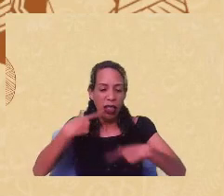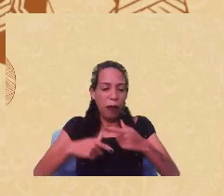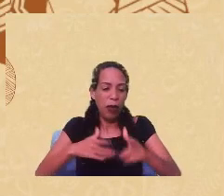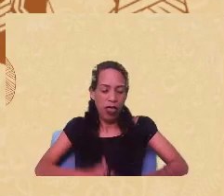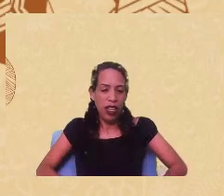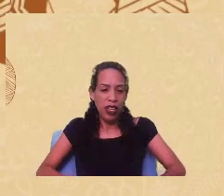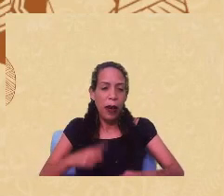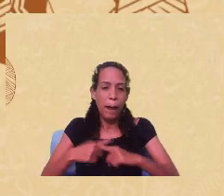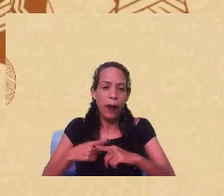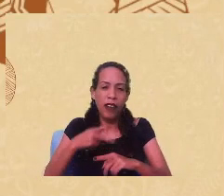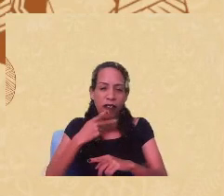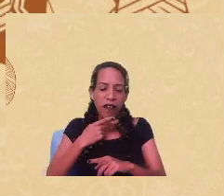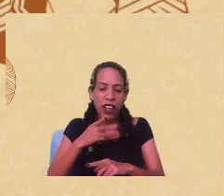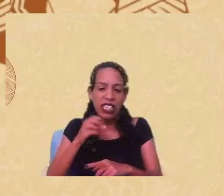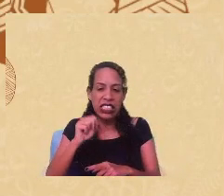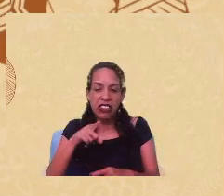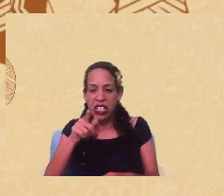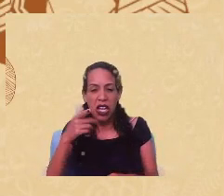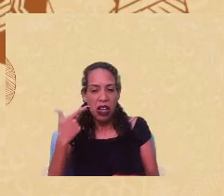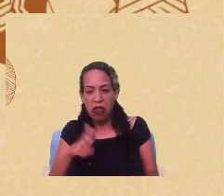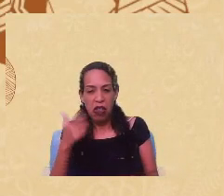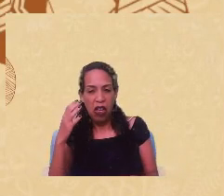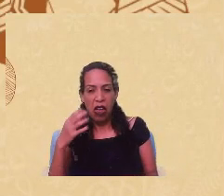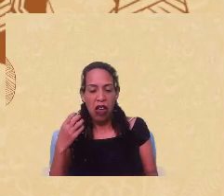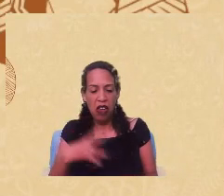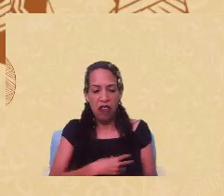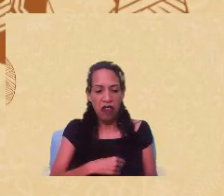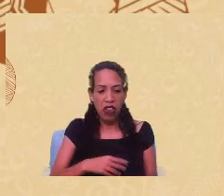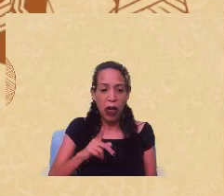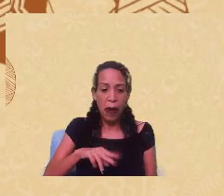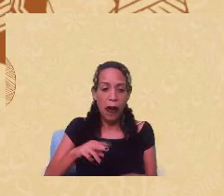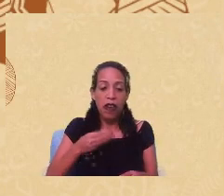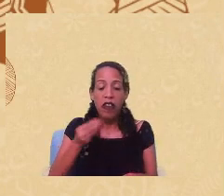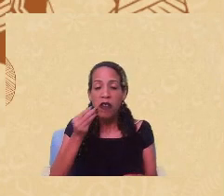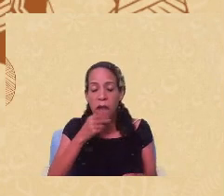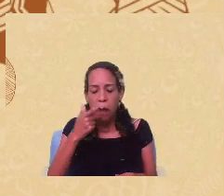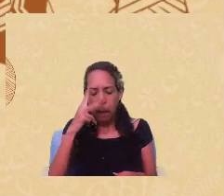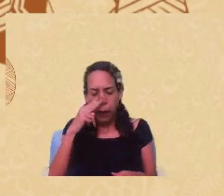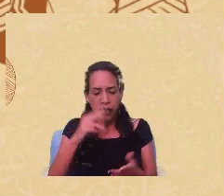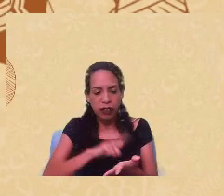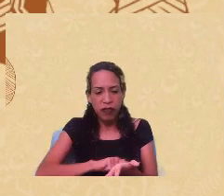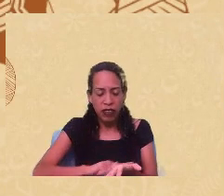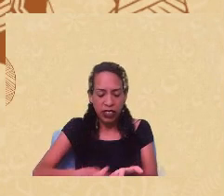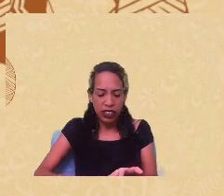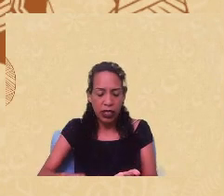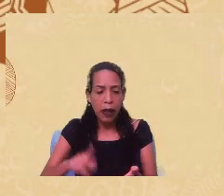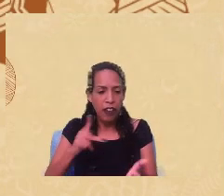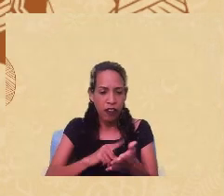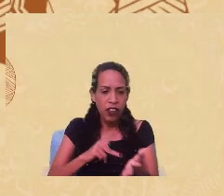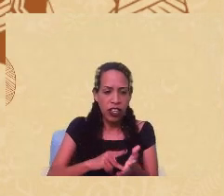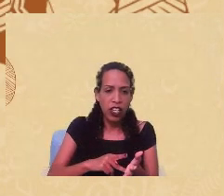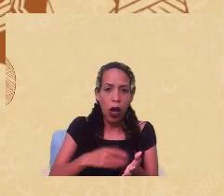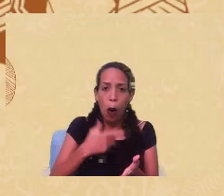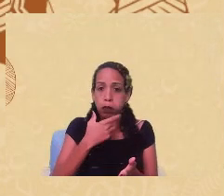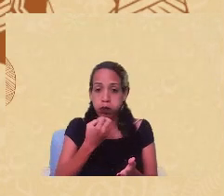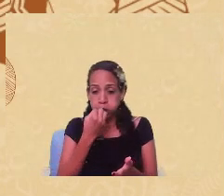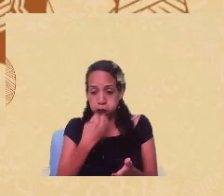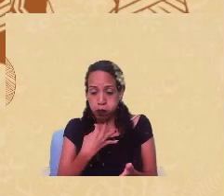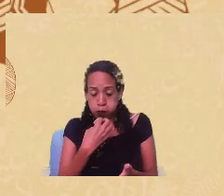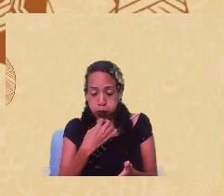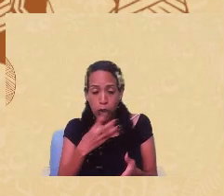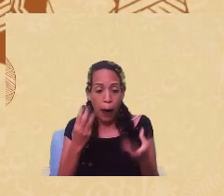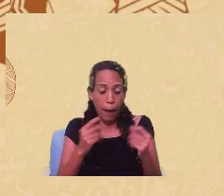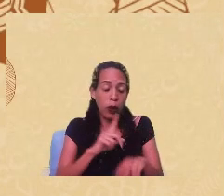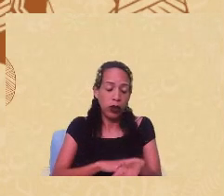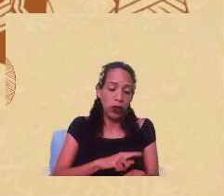completas, seria a solução para os nossos úteros mais vazios, mas que, na verdade, já estão cheios há muito tempo. Eu arrisco